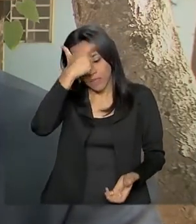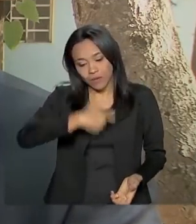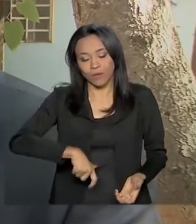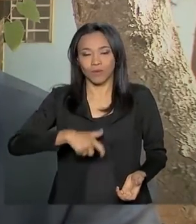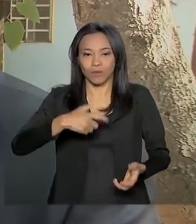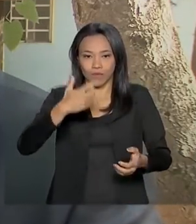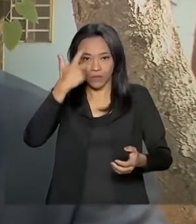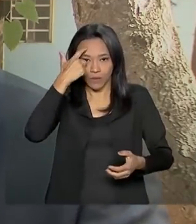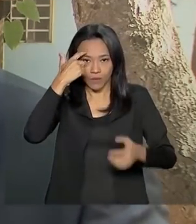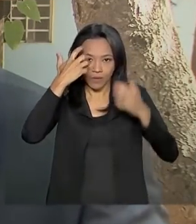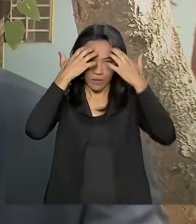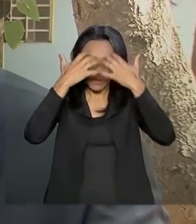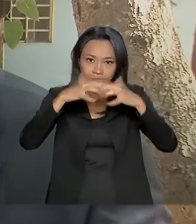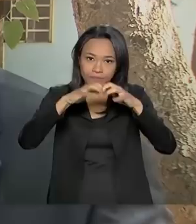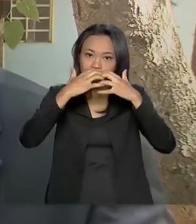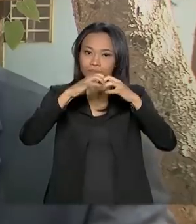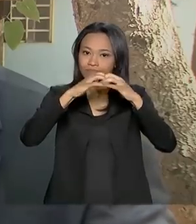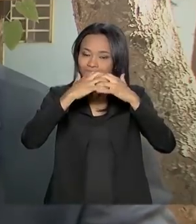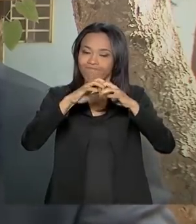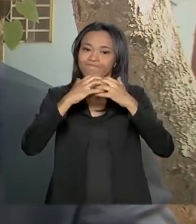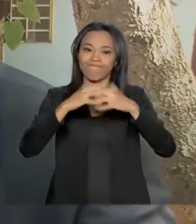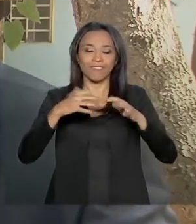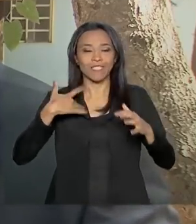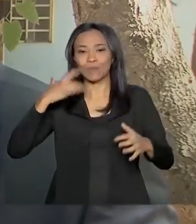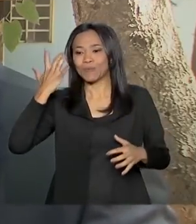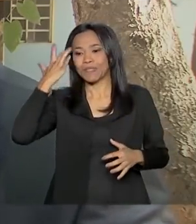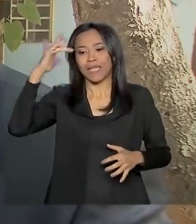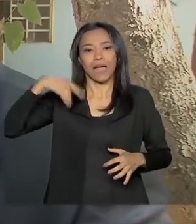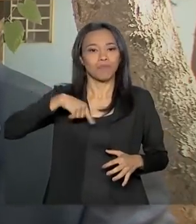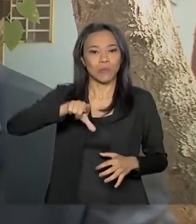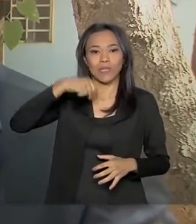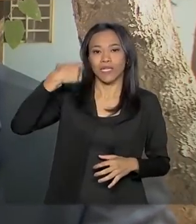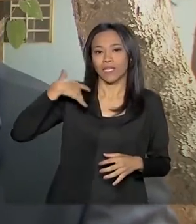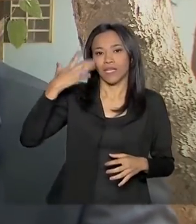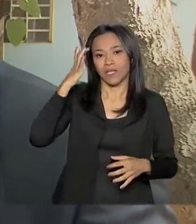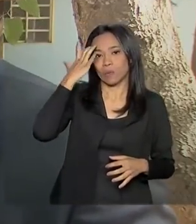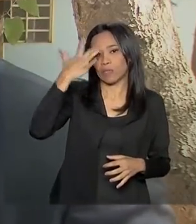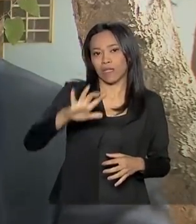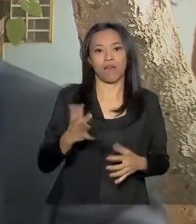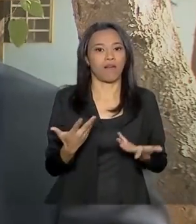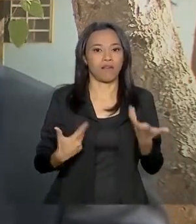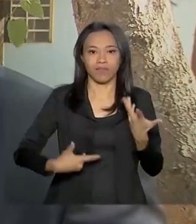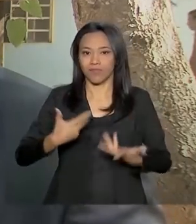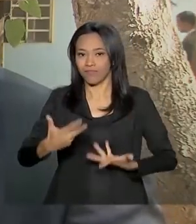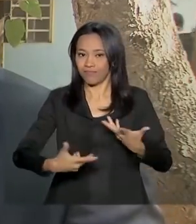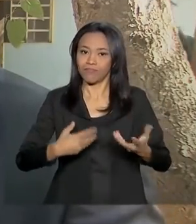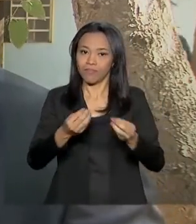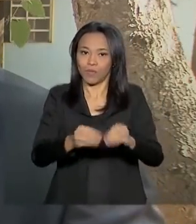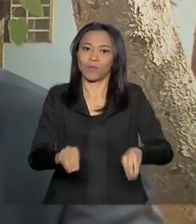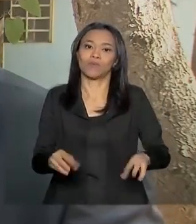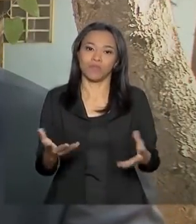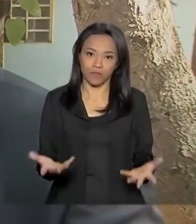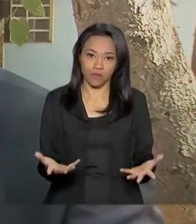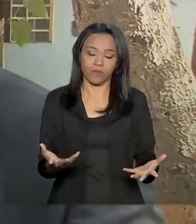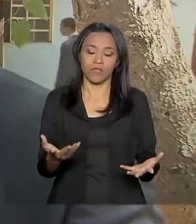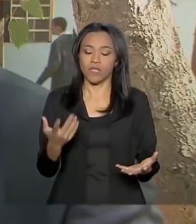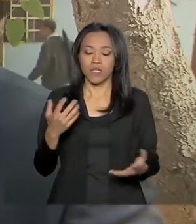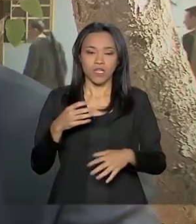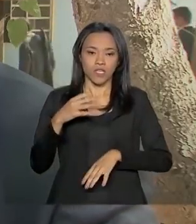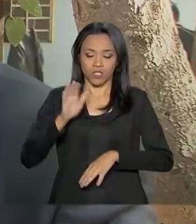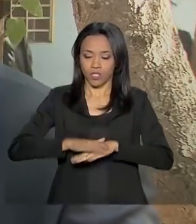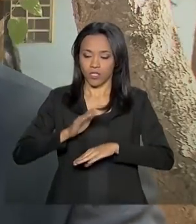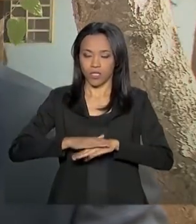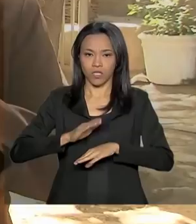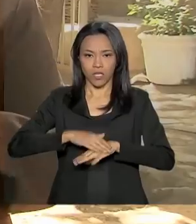capacidade de entendimento, de discernimento de situações, ou seja, basicamente a capacidade de tomar decisões de